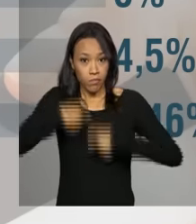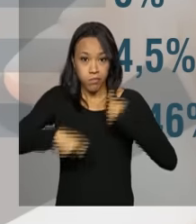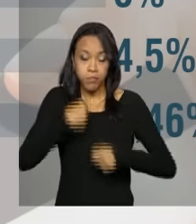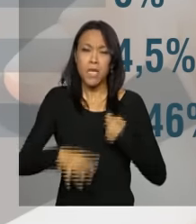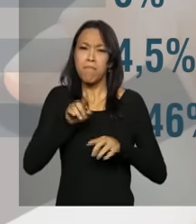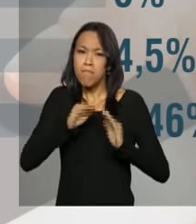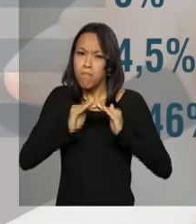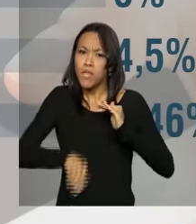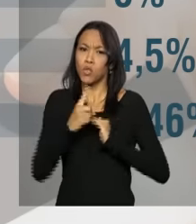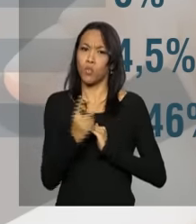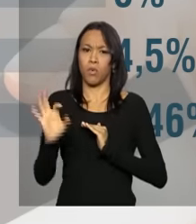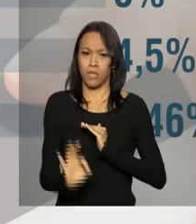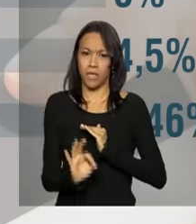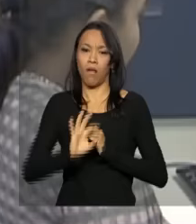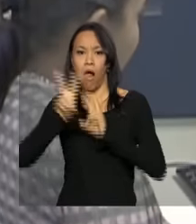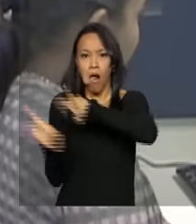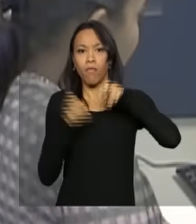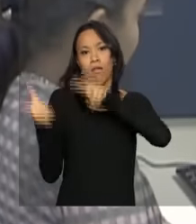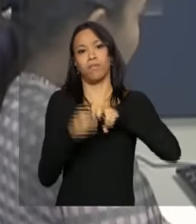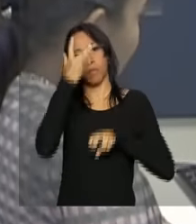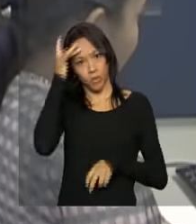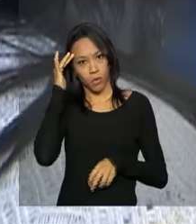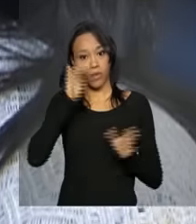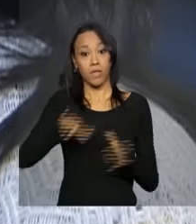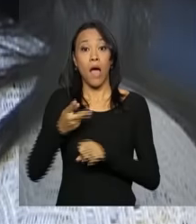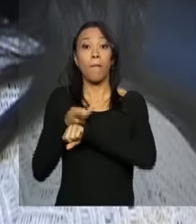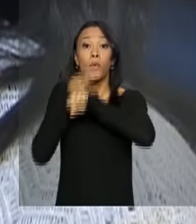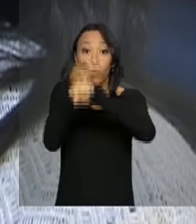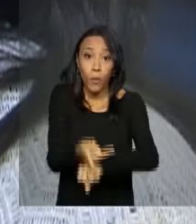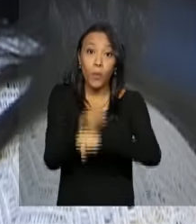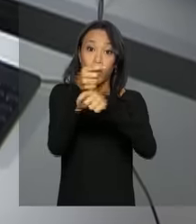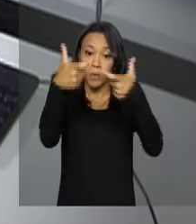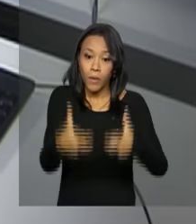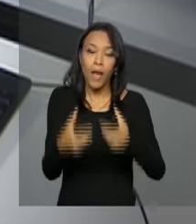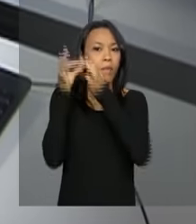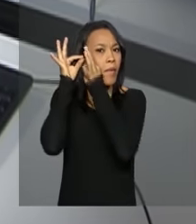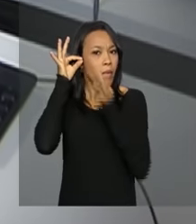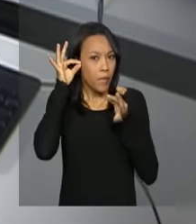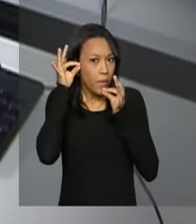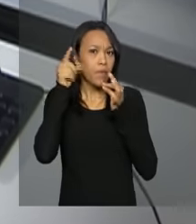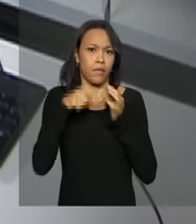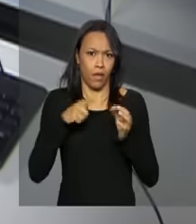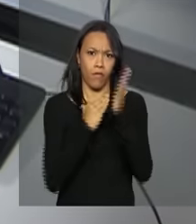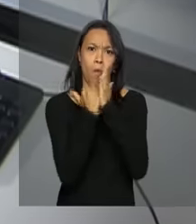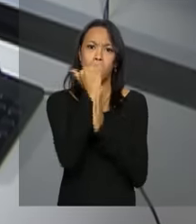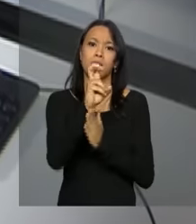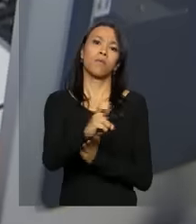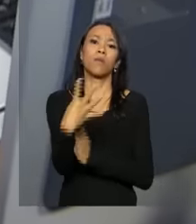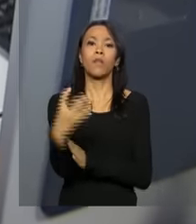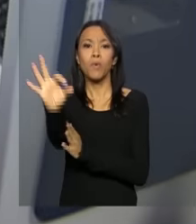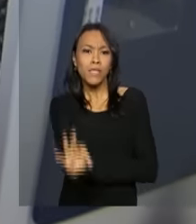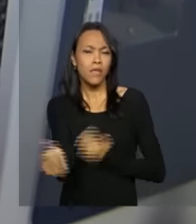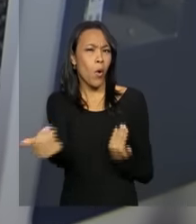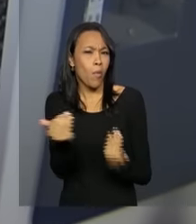de 1% ao tráfico de pessoas. A procura à Central de Atendimento à Mulher teve um aumento de 54%